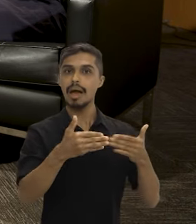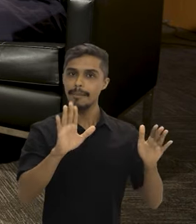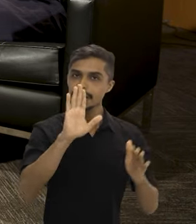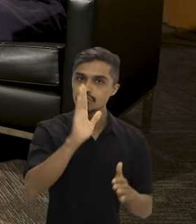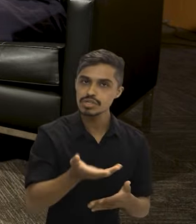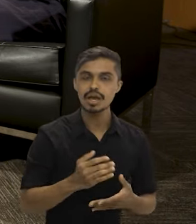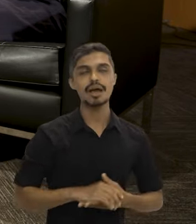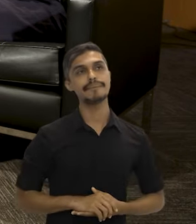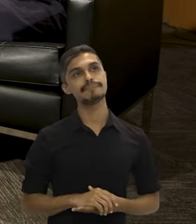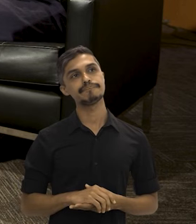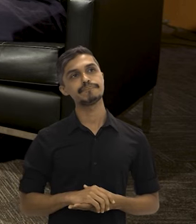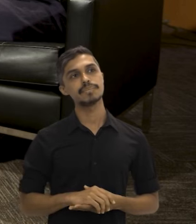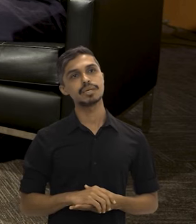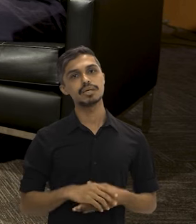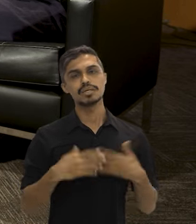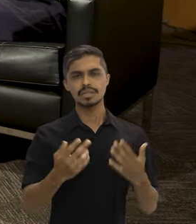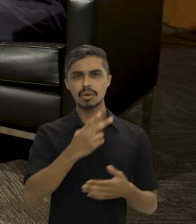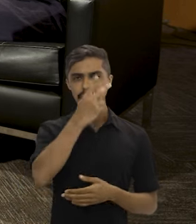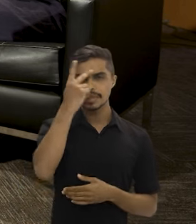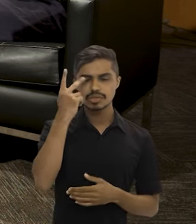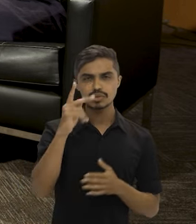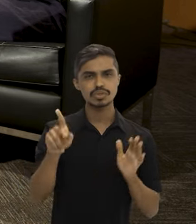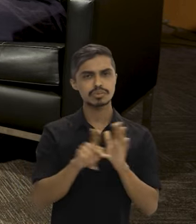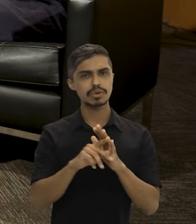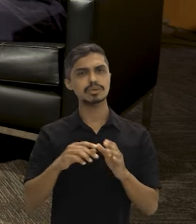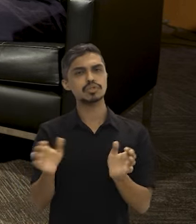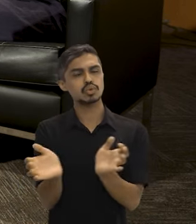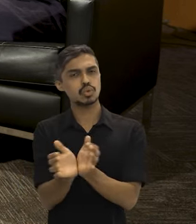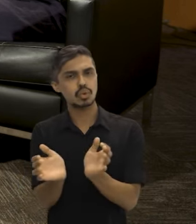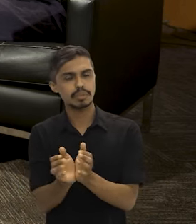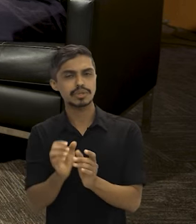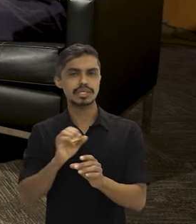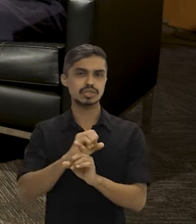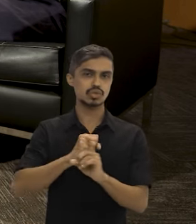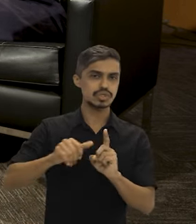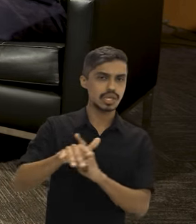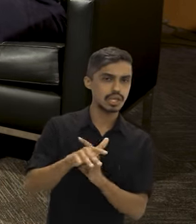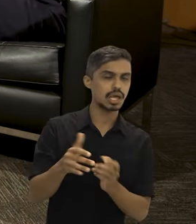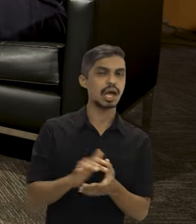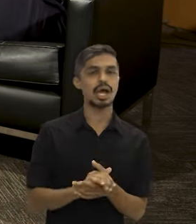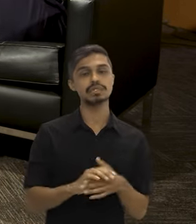começo, está aberto. Então, entidades da sociedade civil,